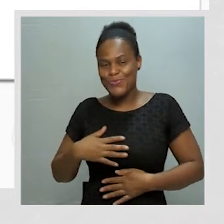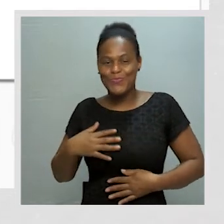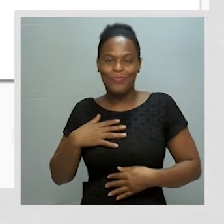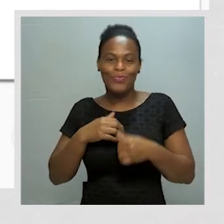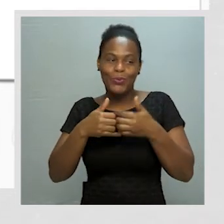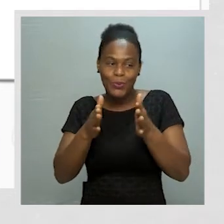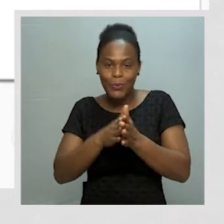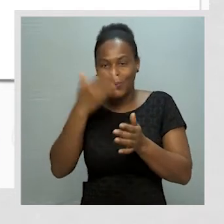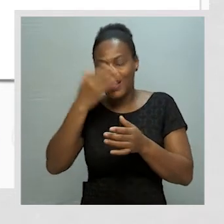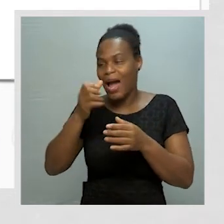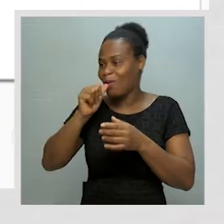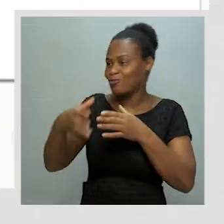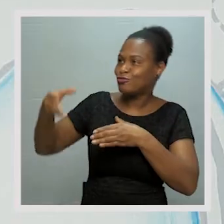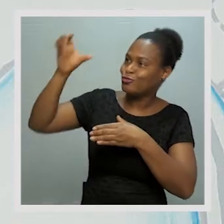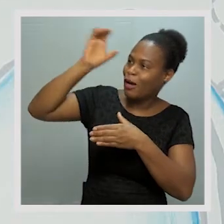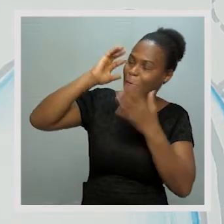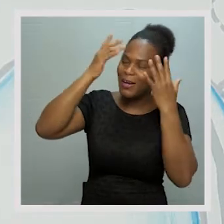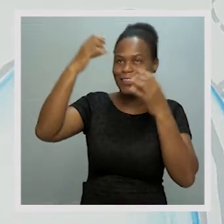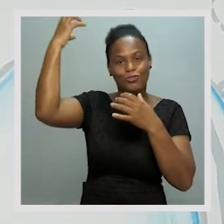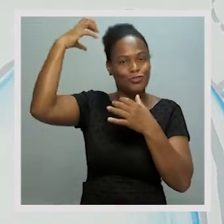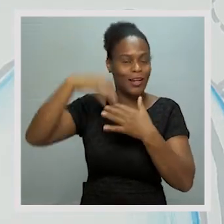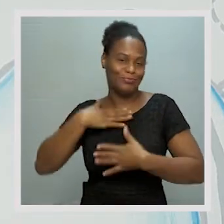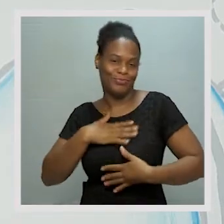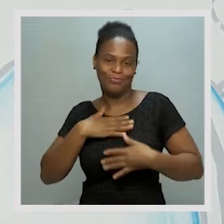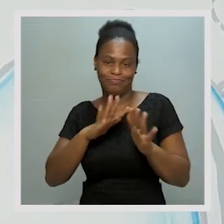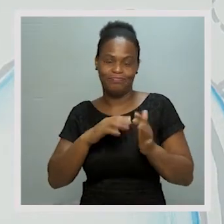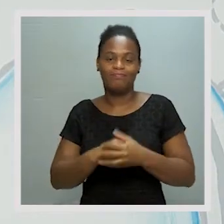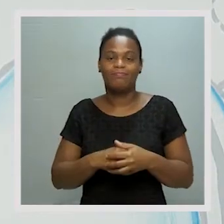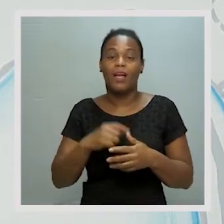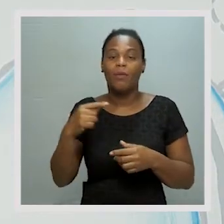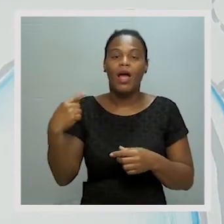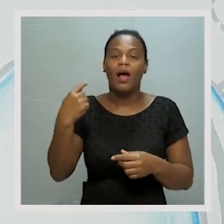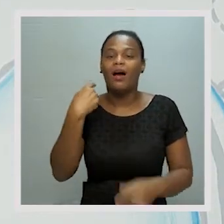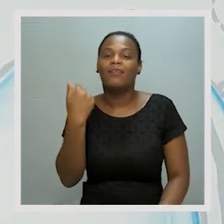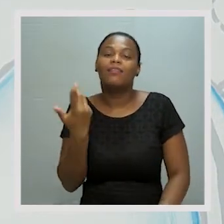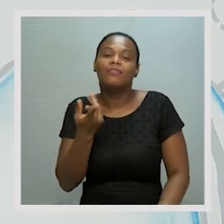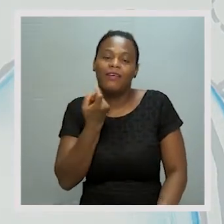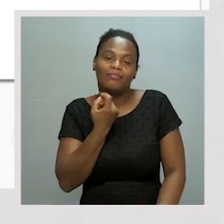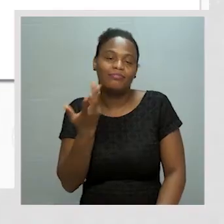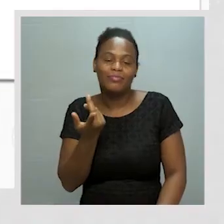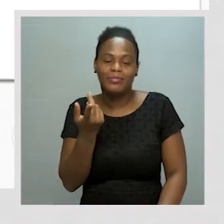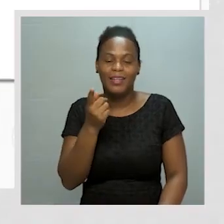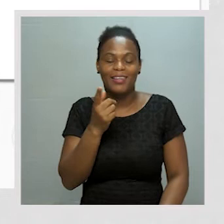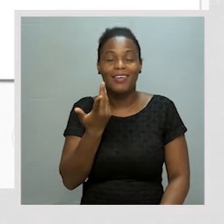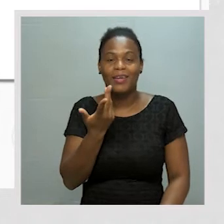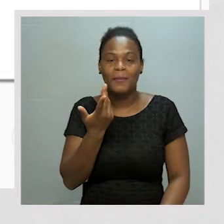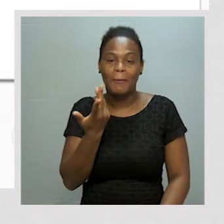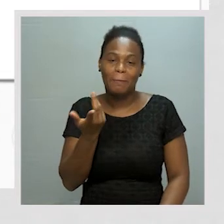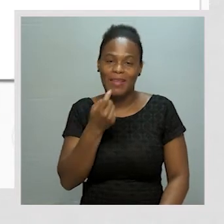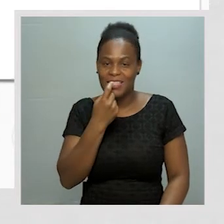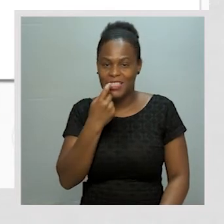todos os dias. Devo escovar os os isto é fácil, não é?